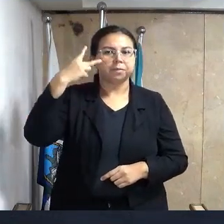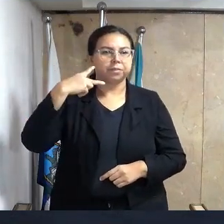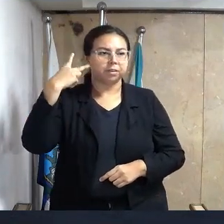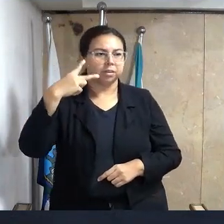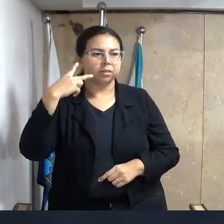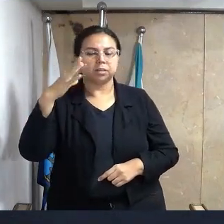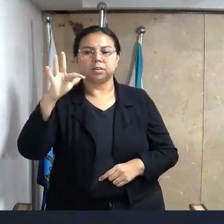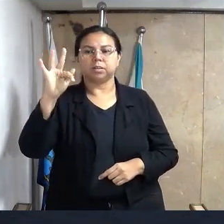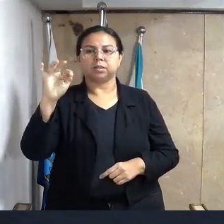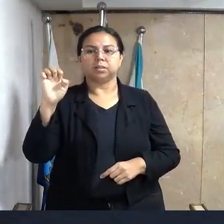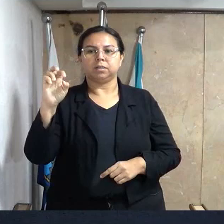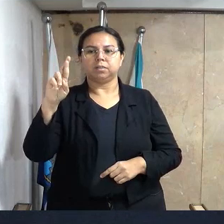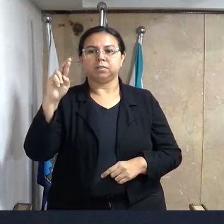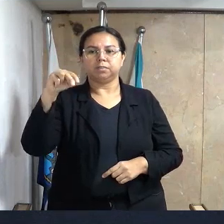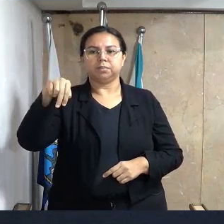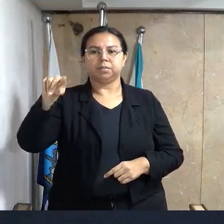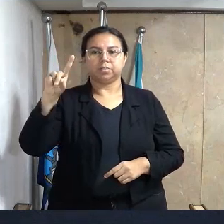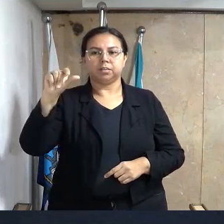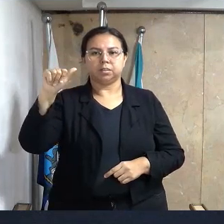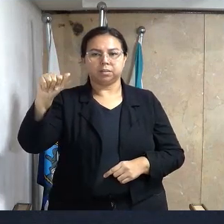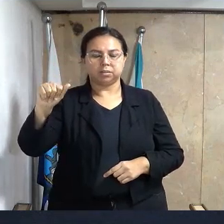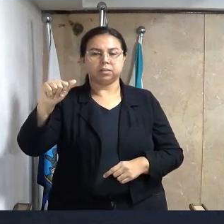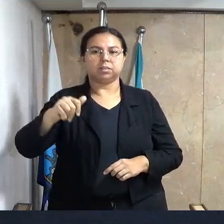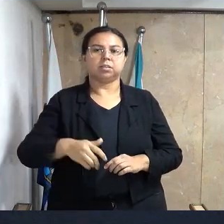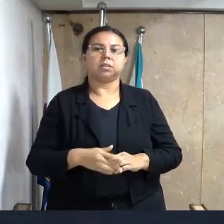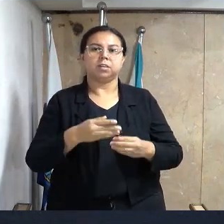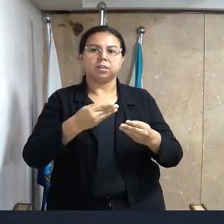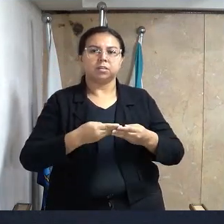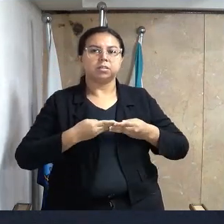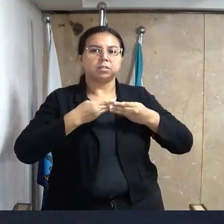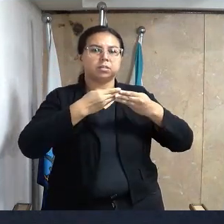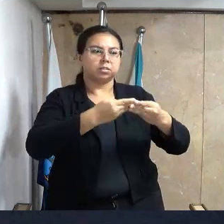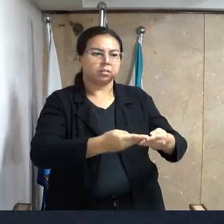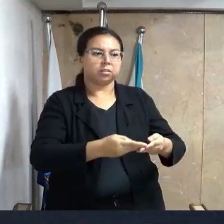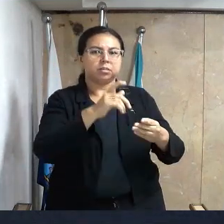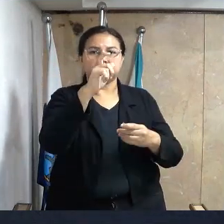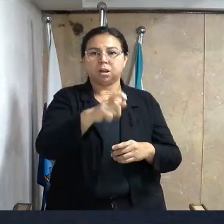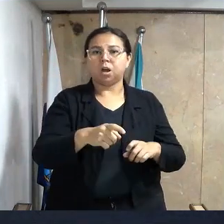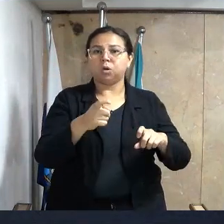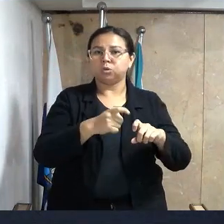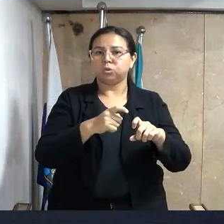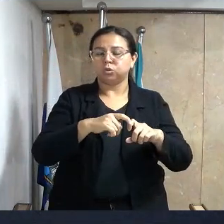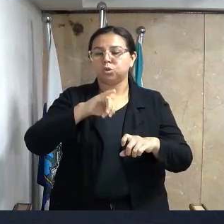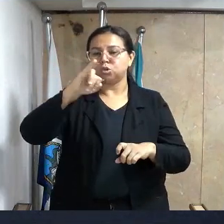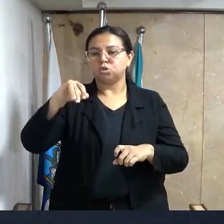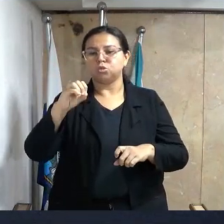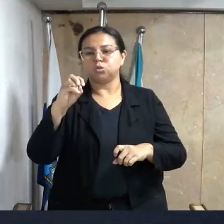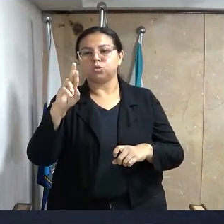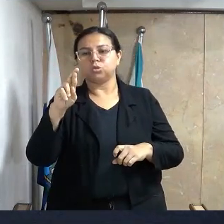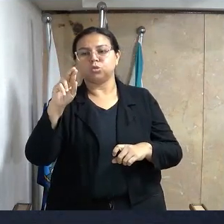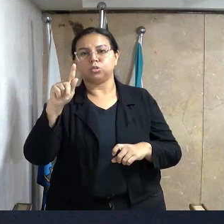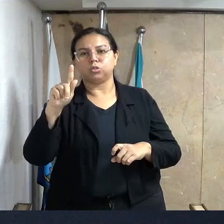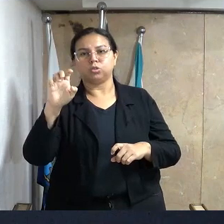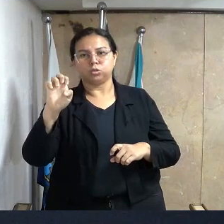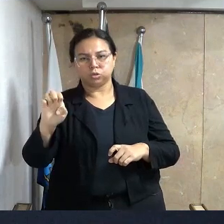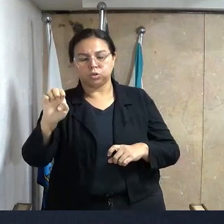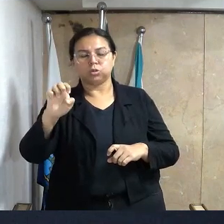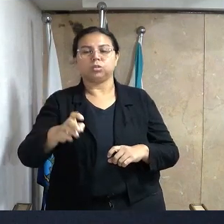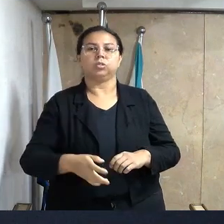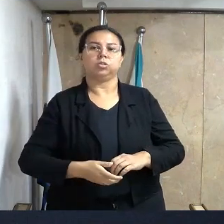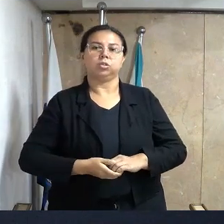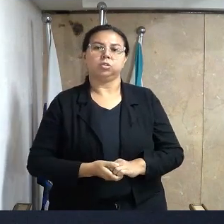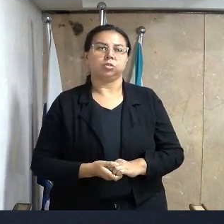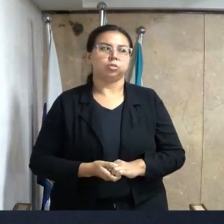Fernanda Isabel da Costa, concedendo ao justíssimo doutor Jorge Eduardo Guarilha